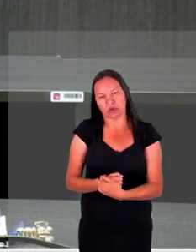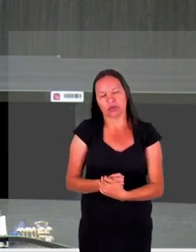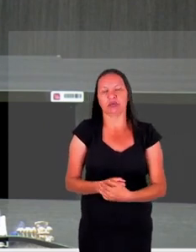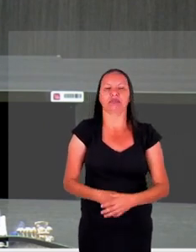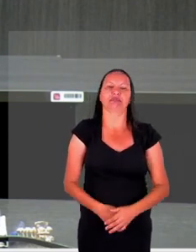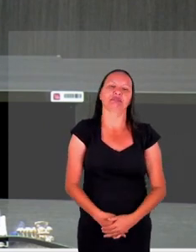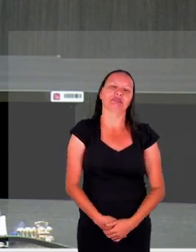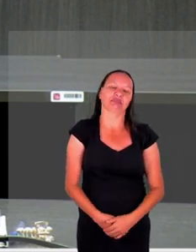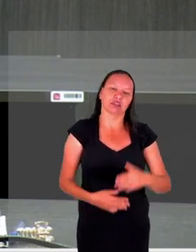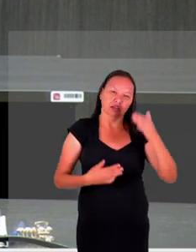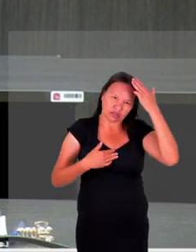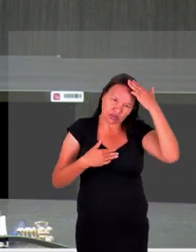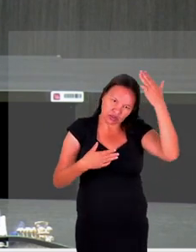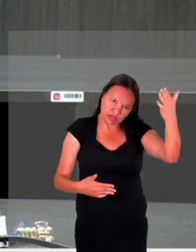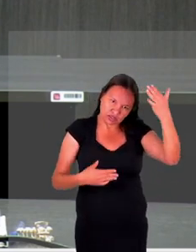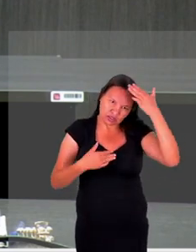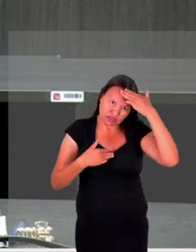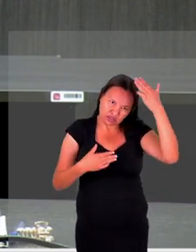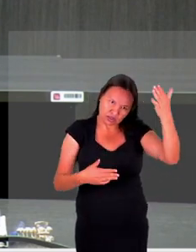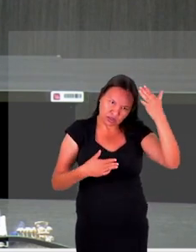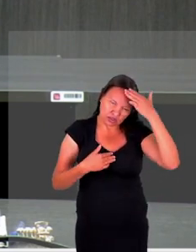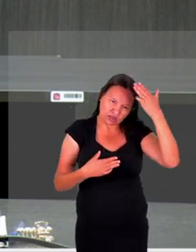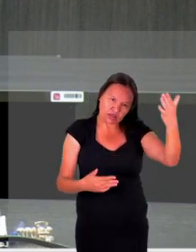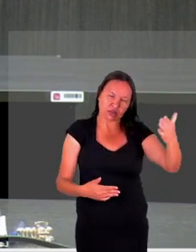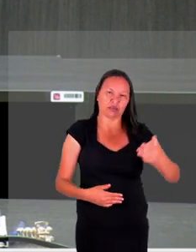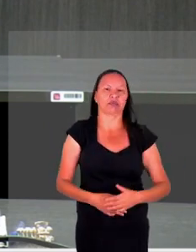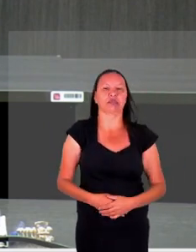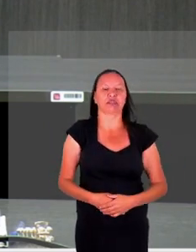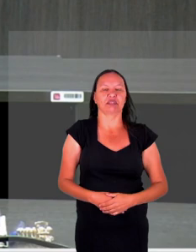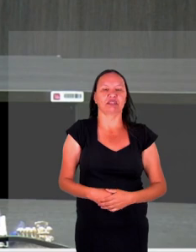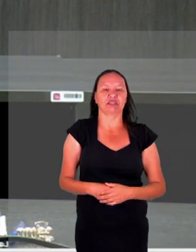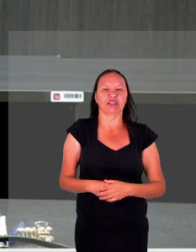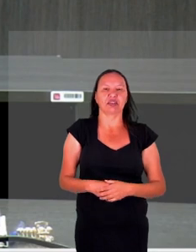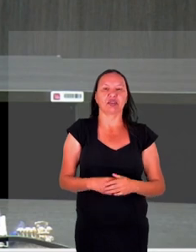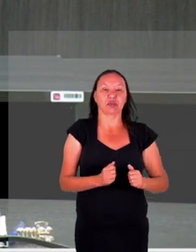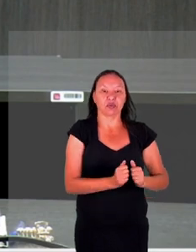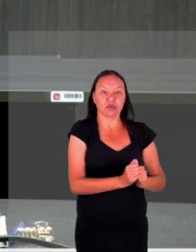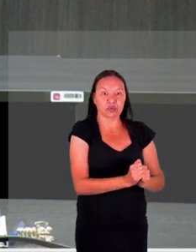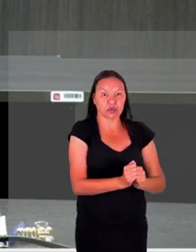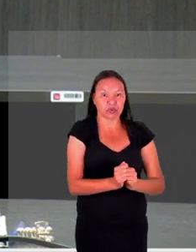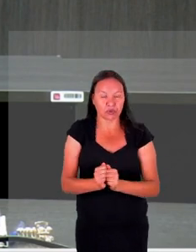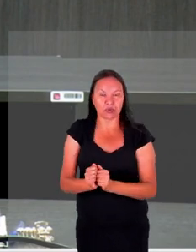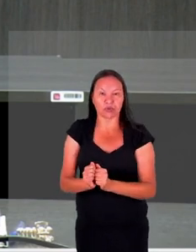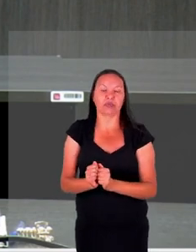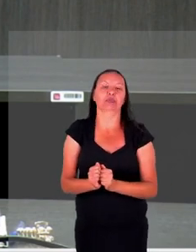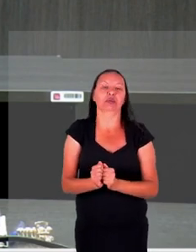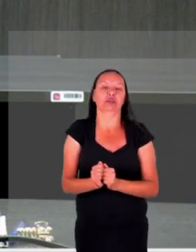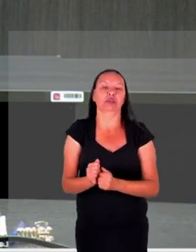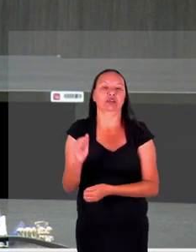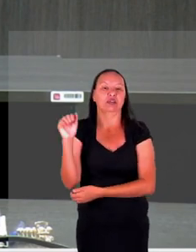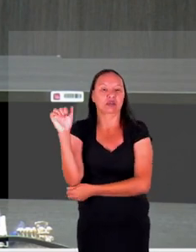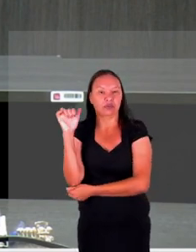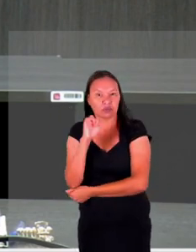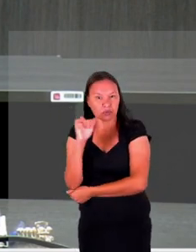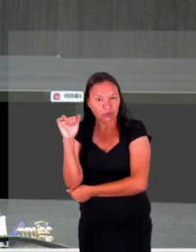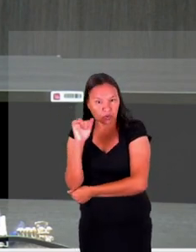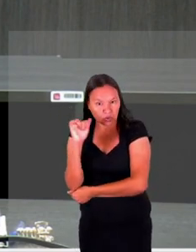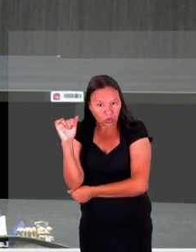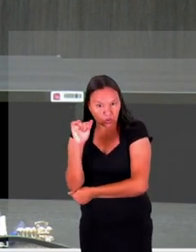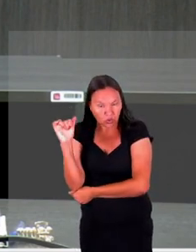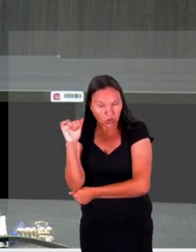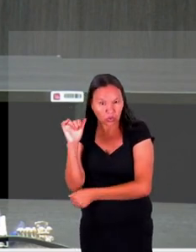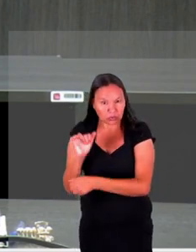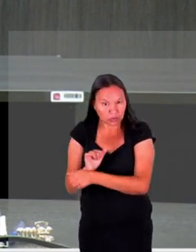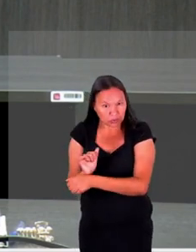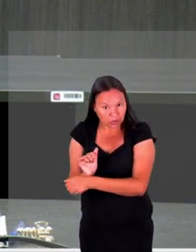só a agradecer agradeço também aqueles que estão nos acompanhando ao vivo e os colegas do